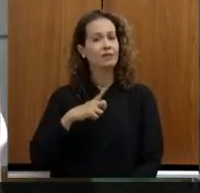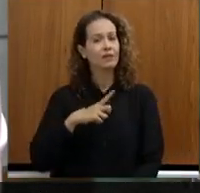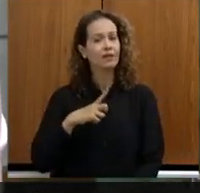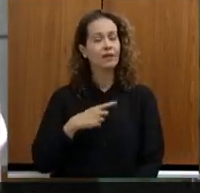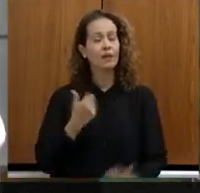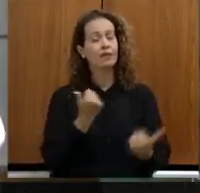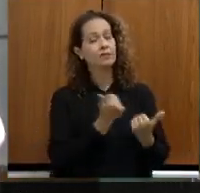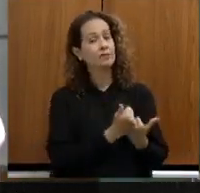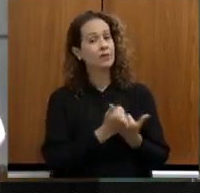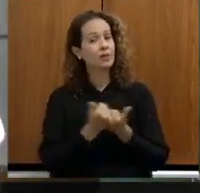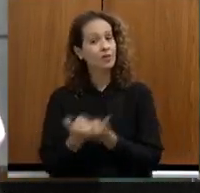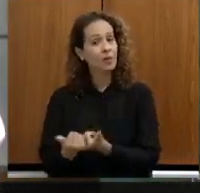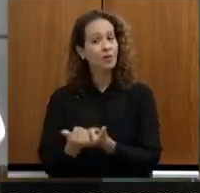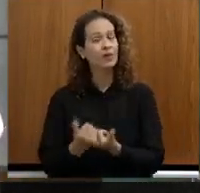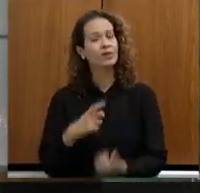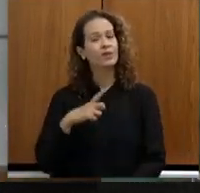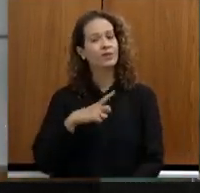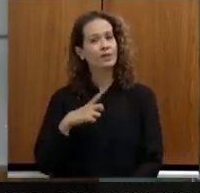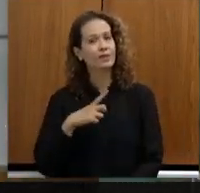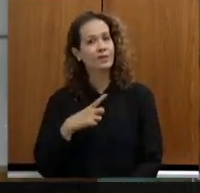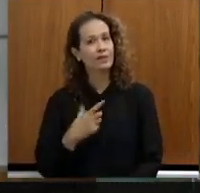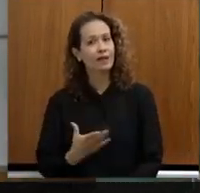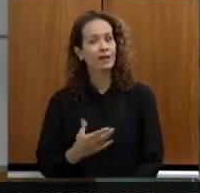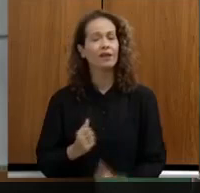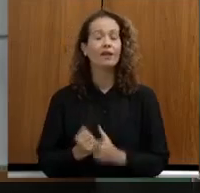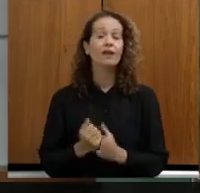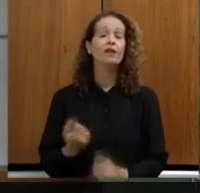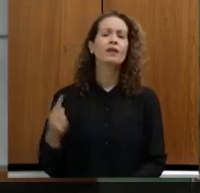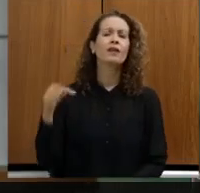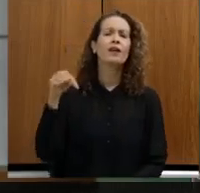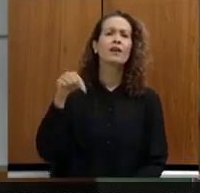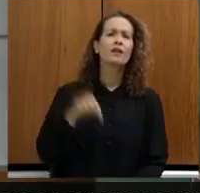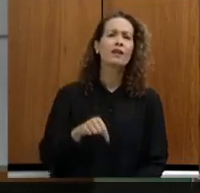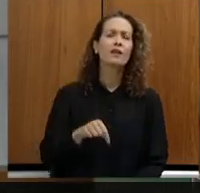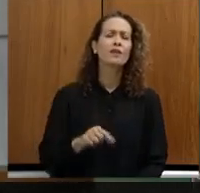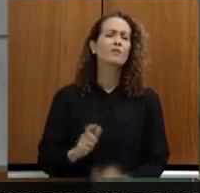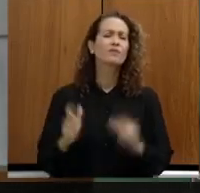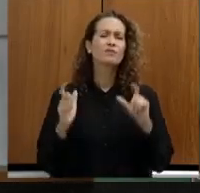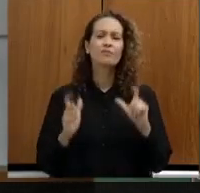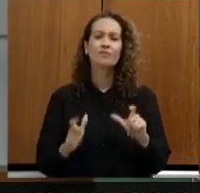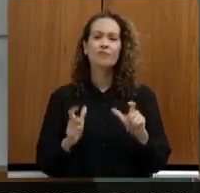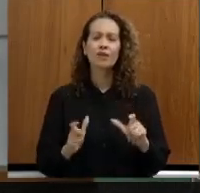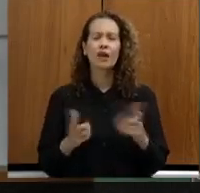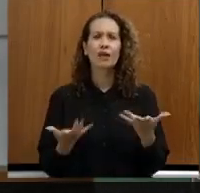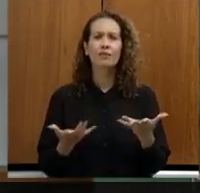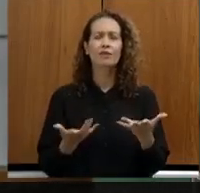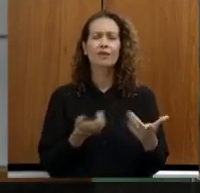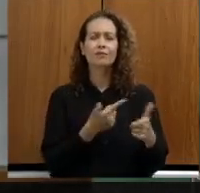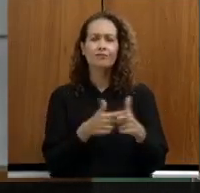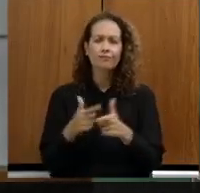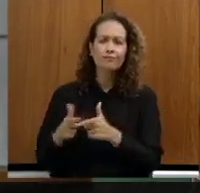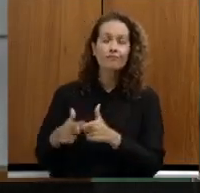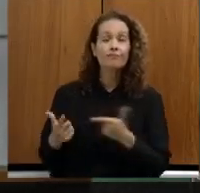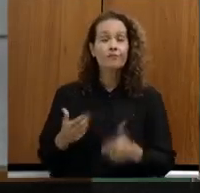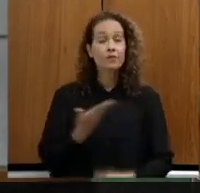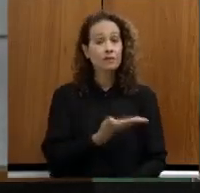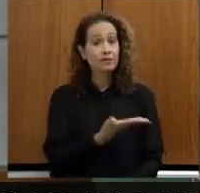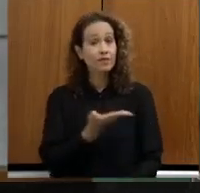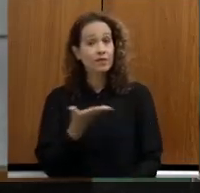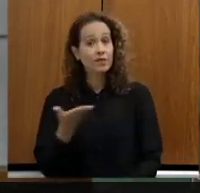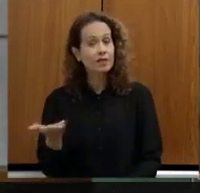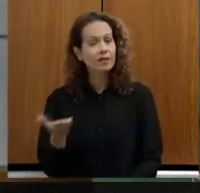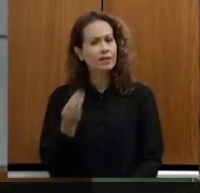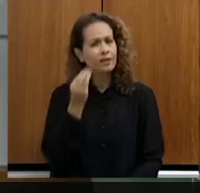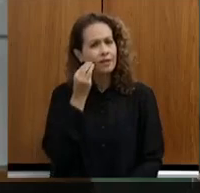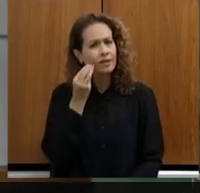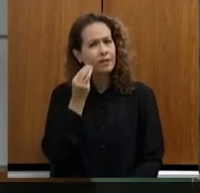apoio que vocês têm dado. A minha região é uma região cheia de complexidades nessa questão, e vocês têm buscado atender com